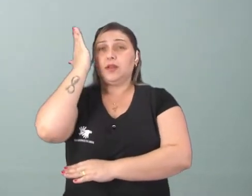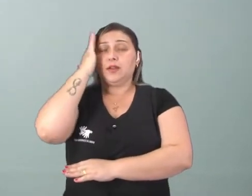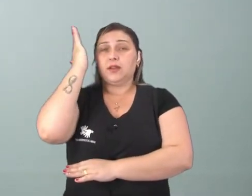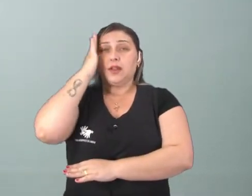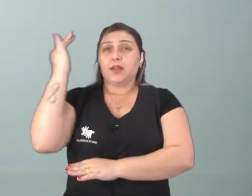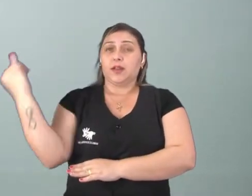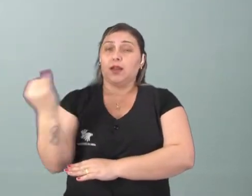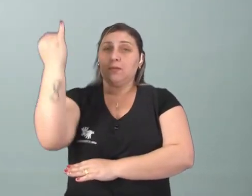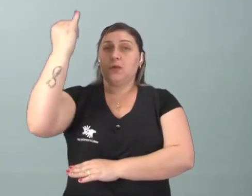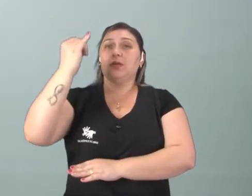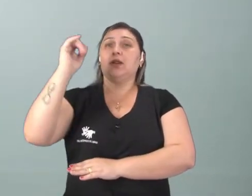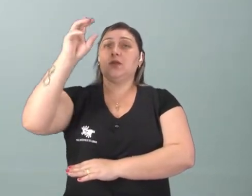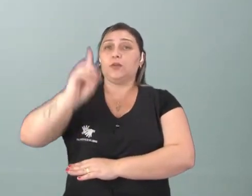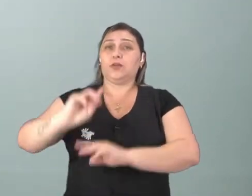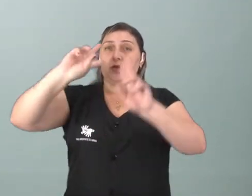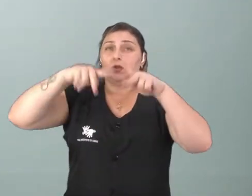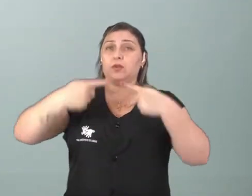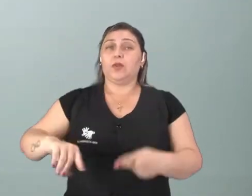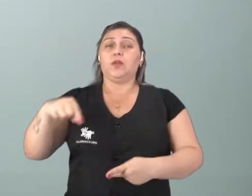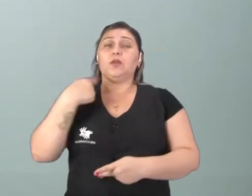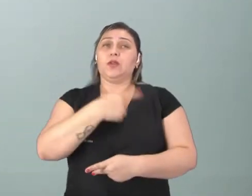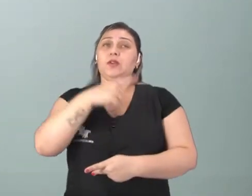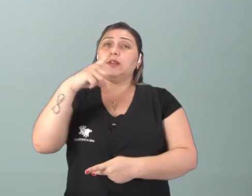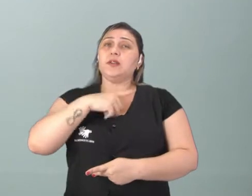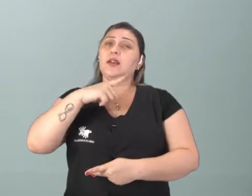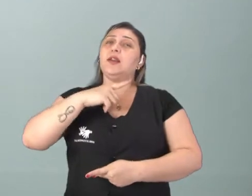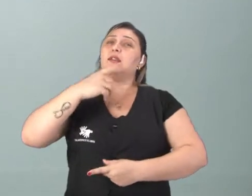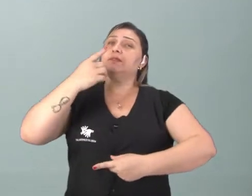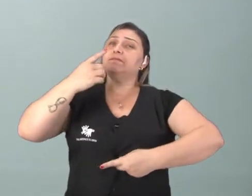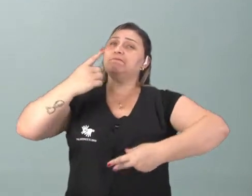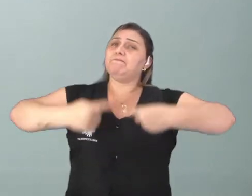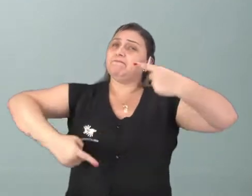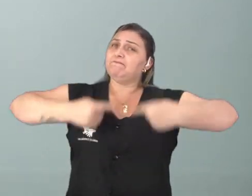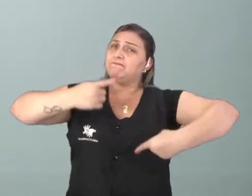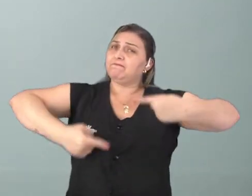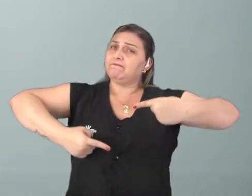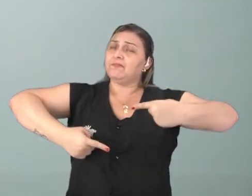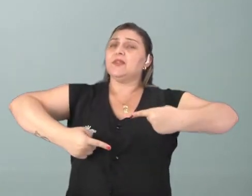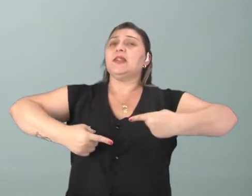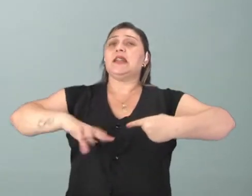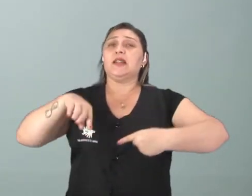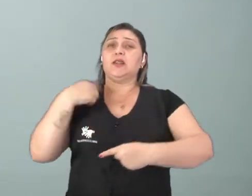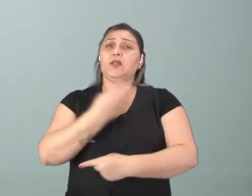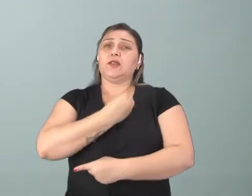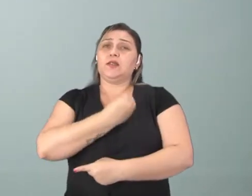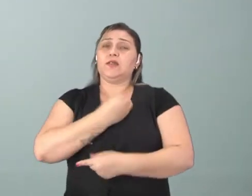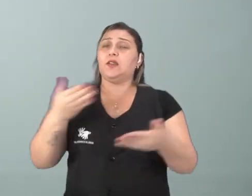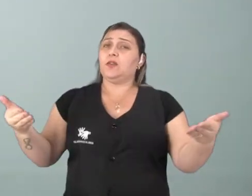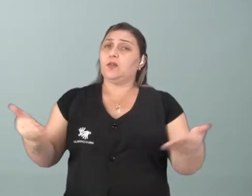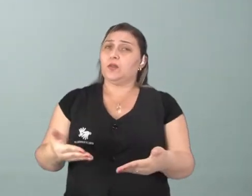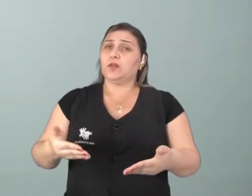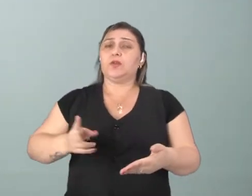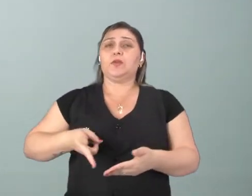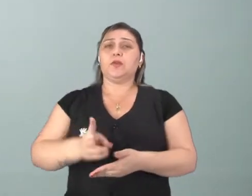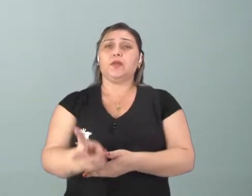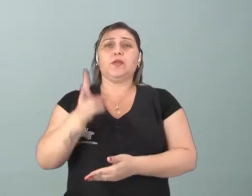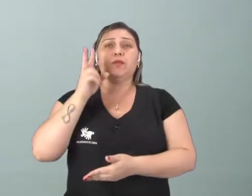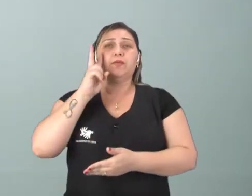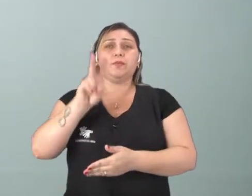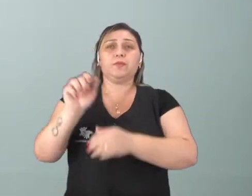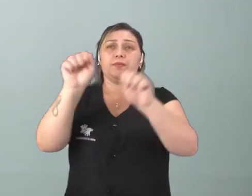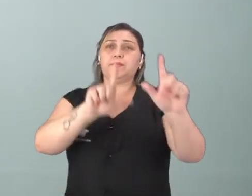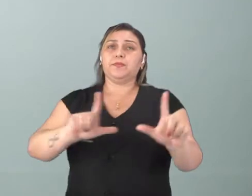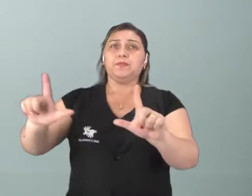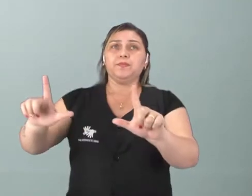direitos humanos. Então a gente tem muito esse debate presente na nossa vida atualmente, tá bom? Continuando, observem aí.